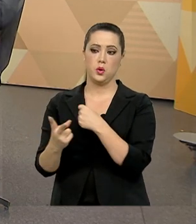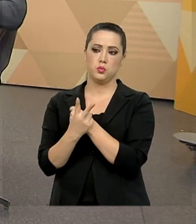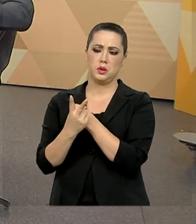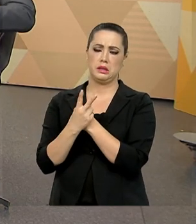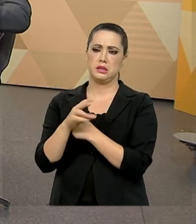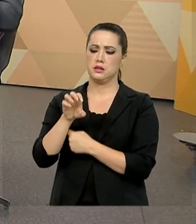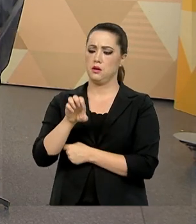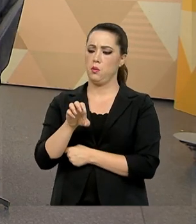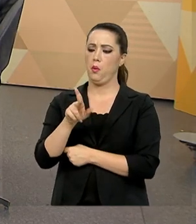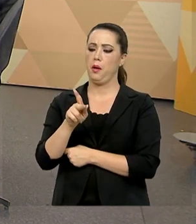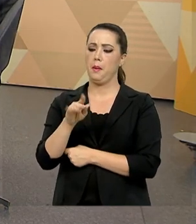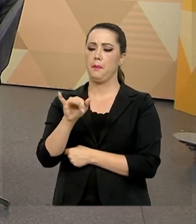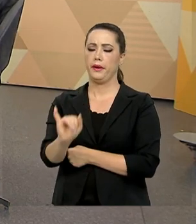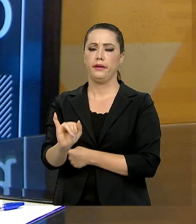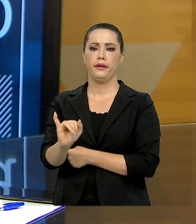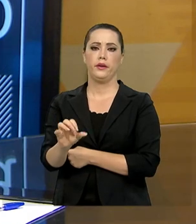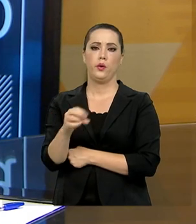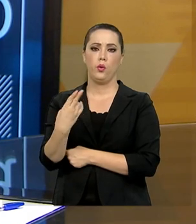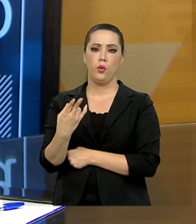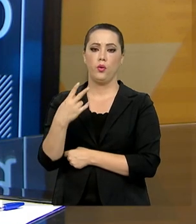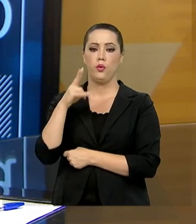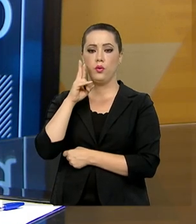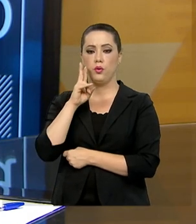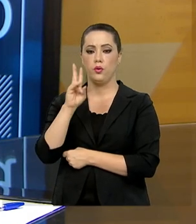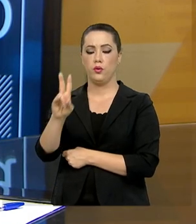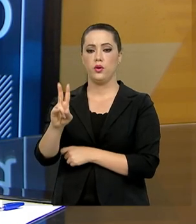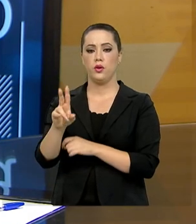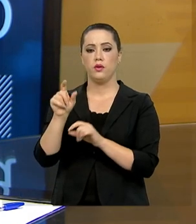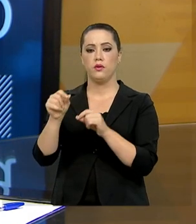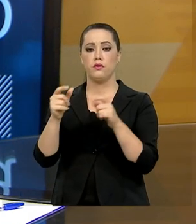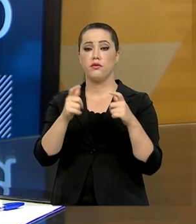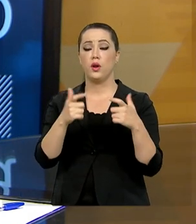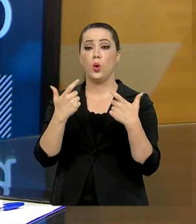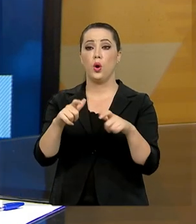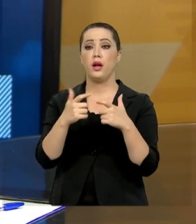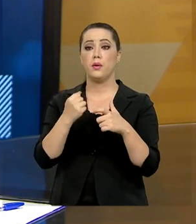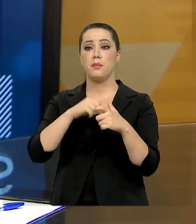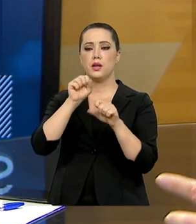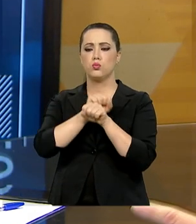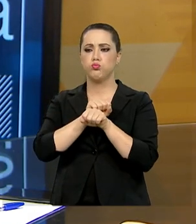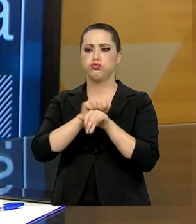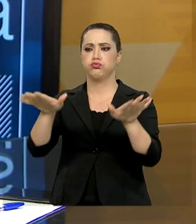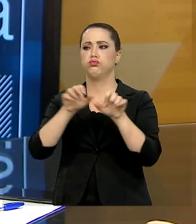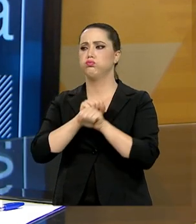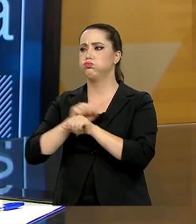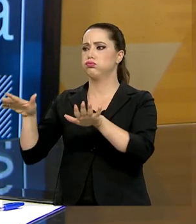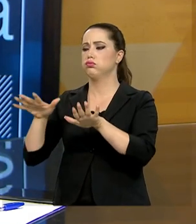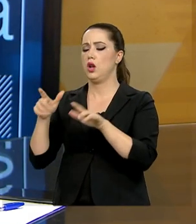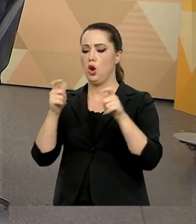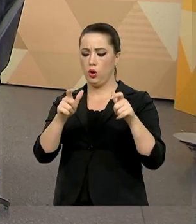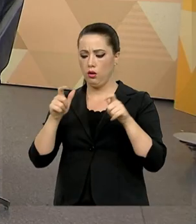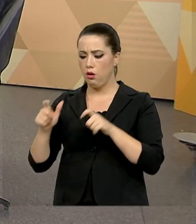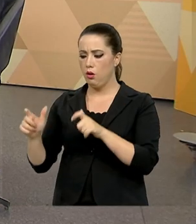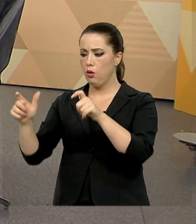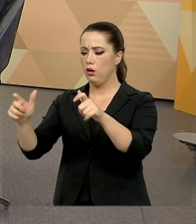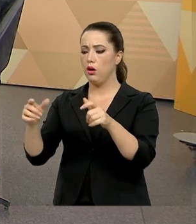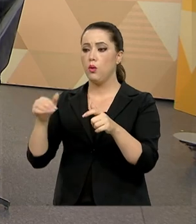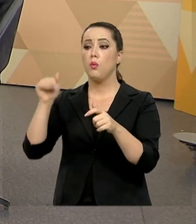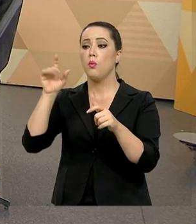de mapeamento dos surtos, saber onde é que eles se encontram, quais são os vetores que são